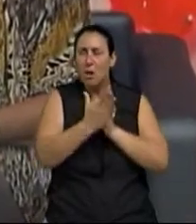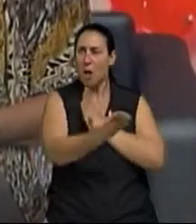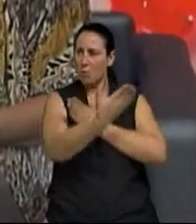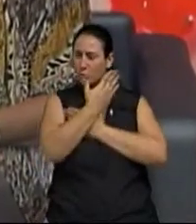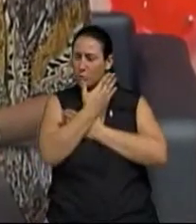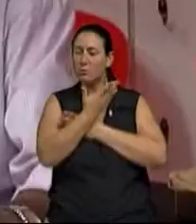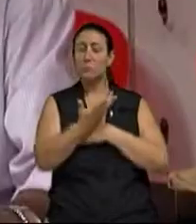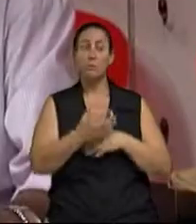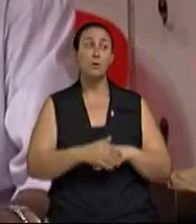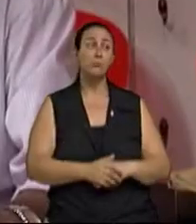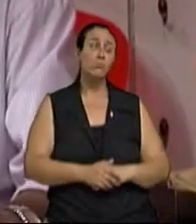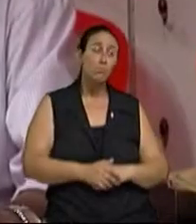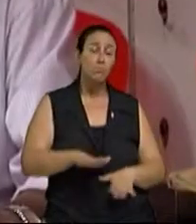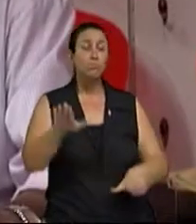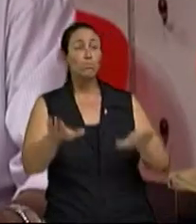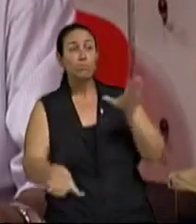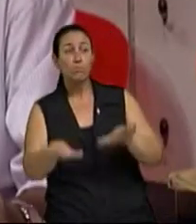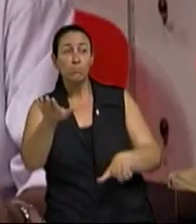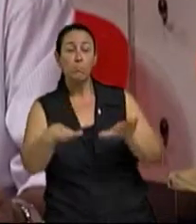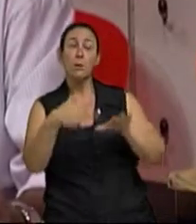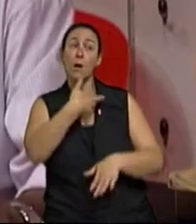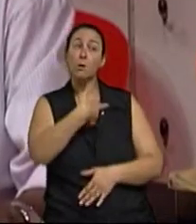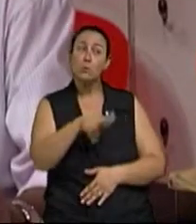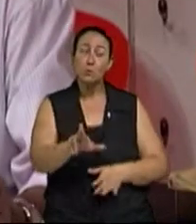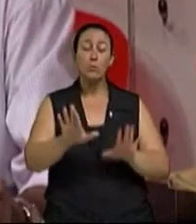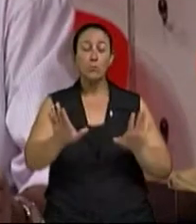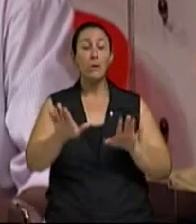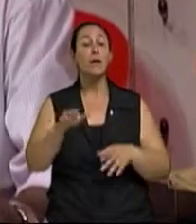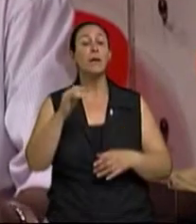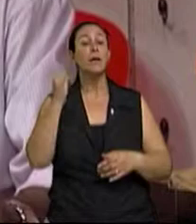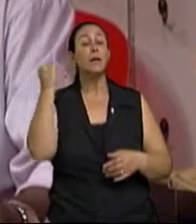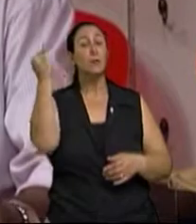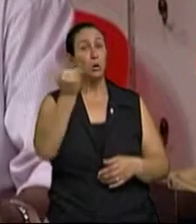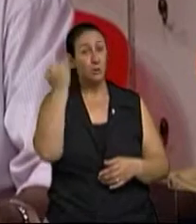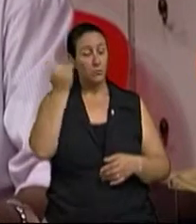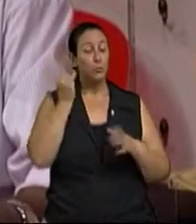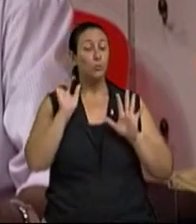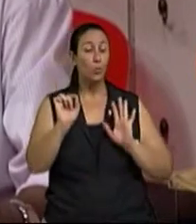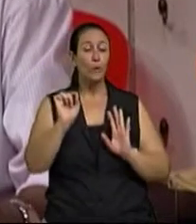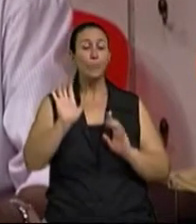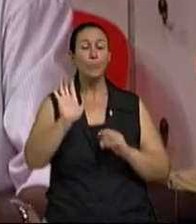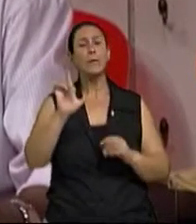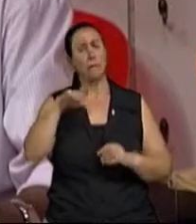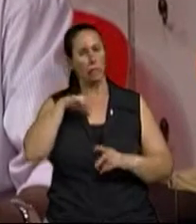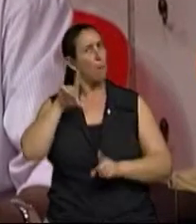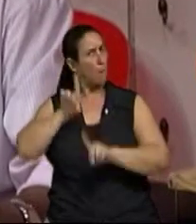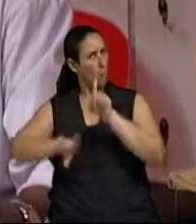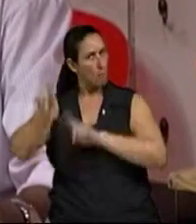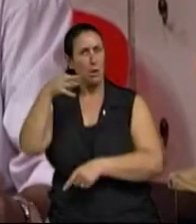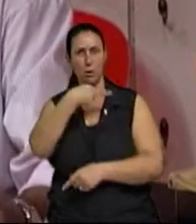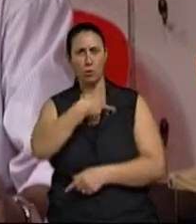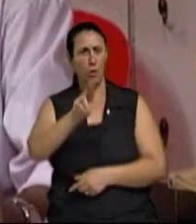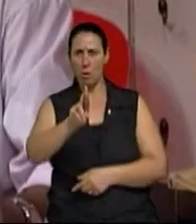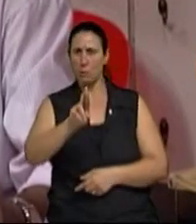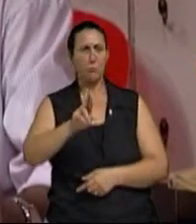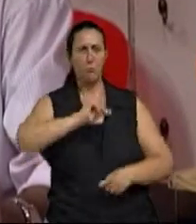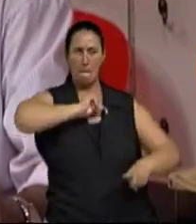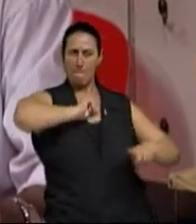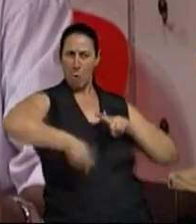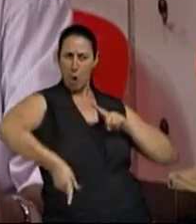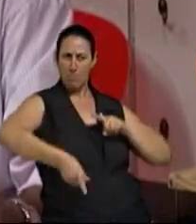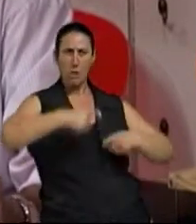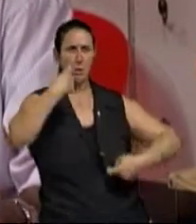É, depende da religião, né? Que aí é uma questão bem importante. Existem religiões que condenam a sexualidade. Então, nesse caso